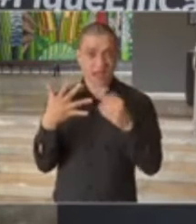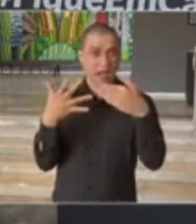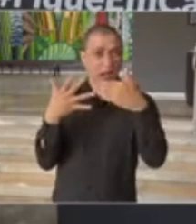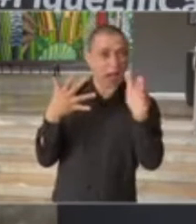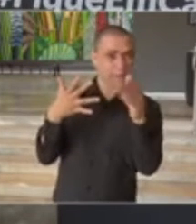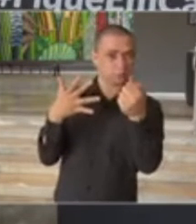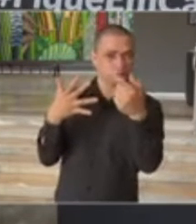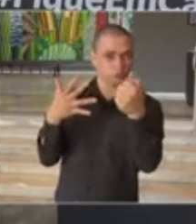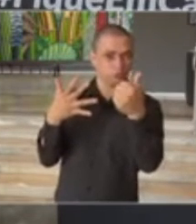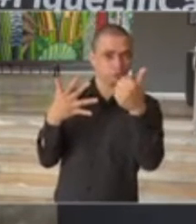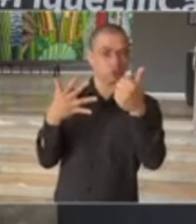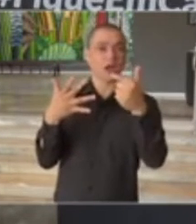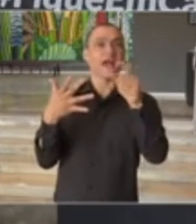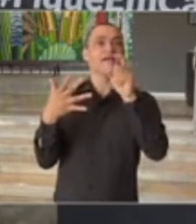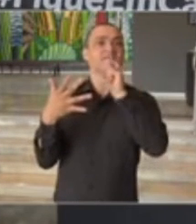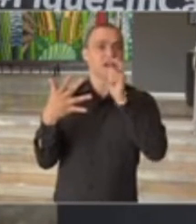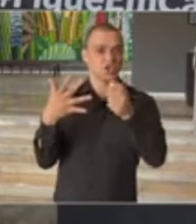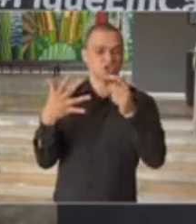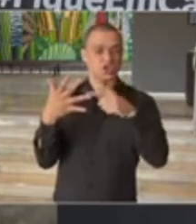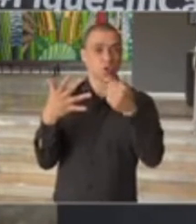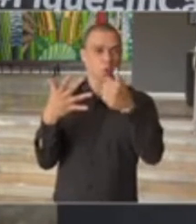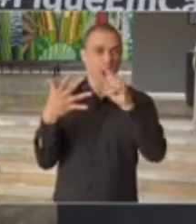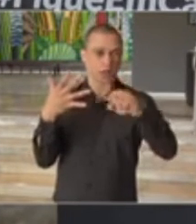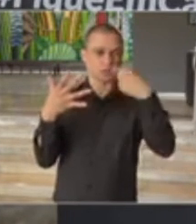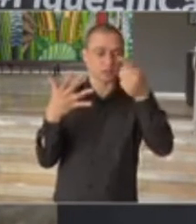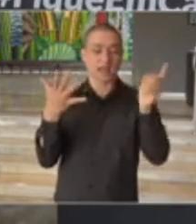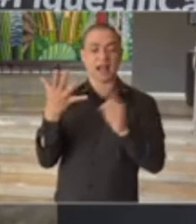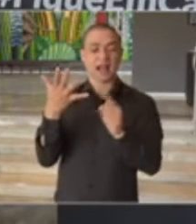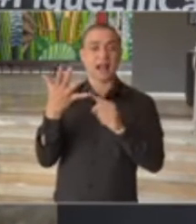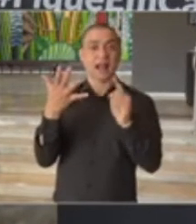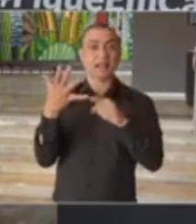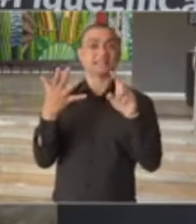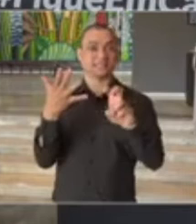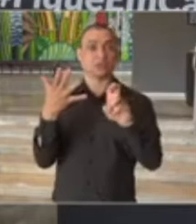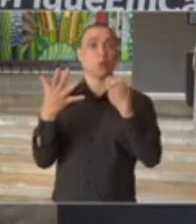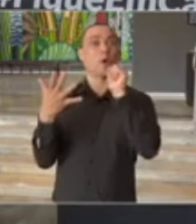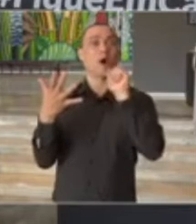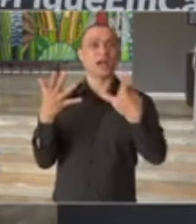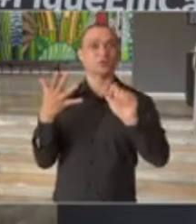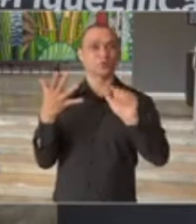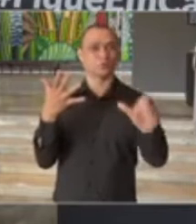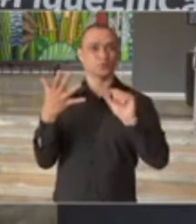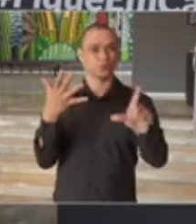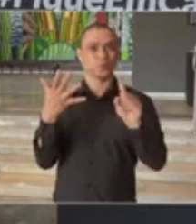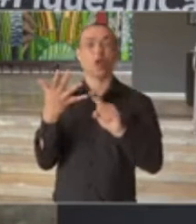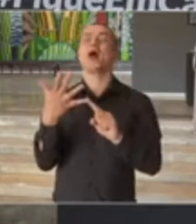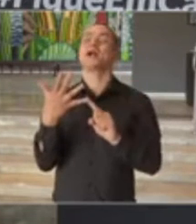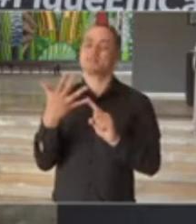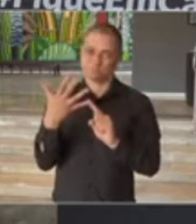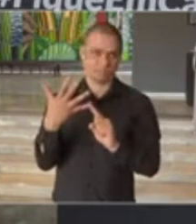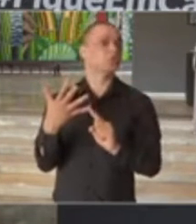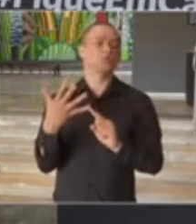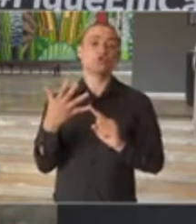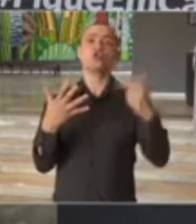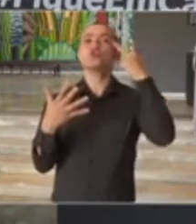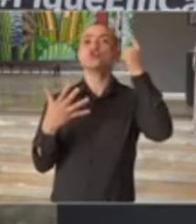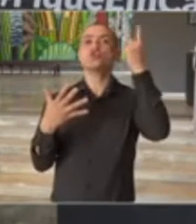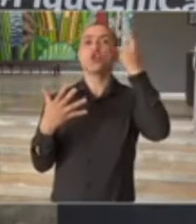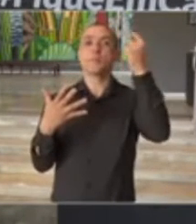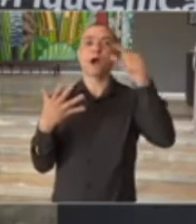parcial, há uma flexibilização adicional e a fase 5, que é azul, aí sim o normal